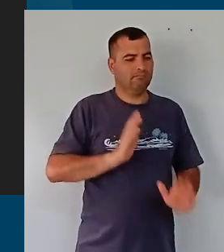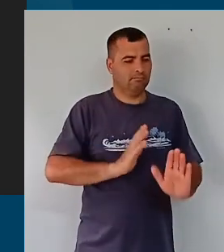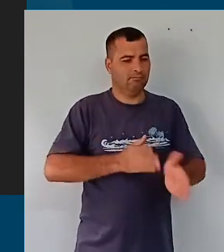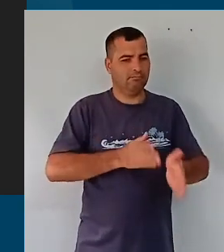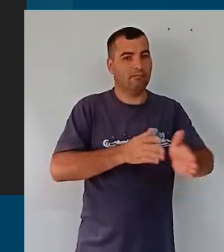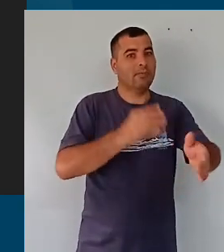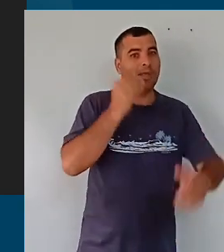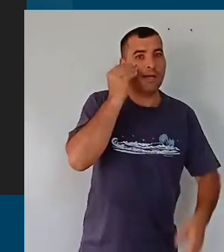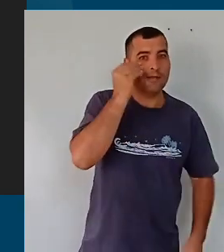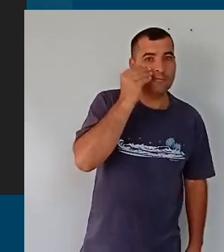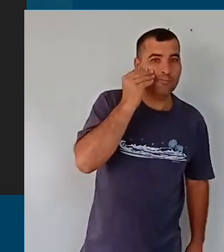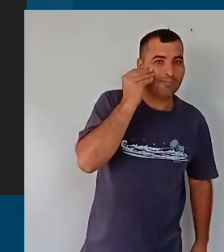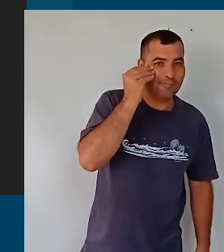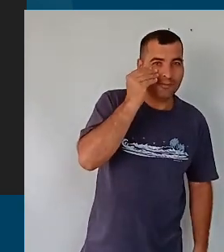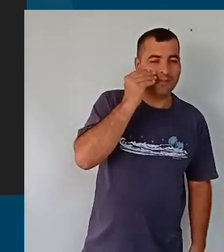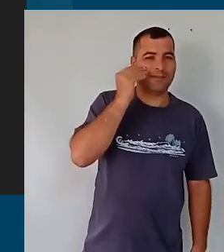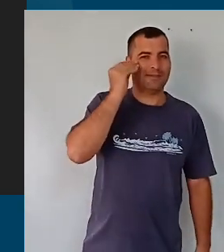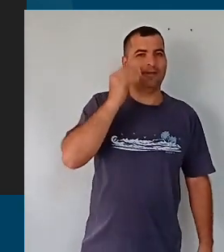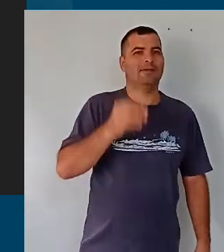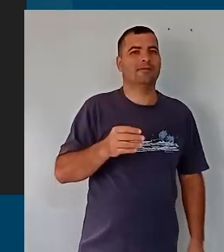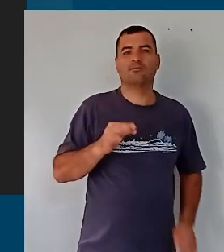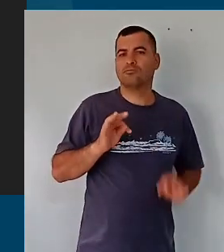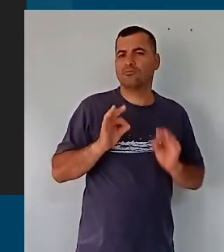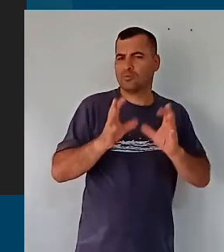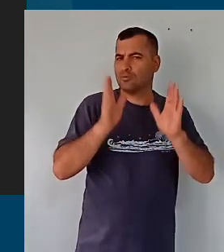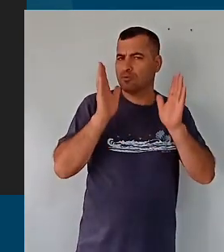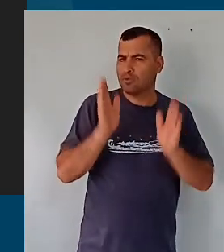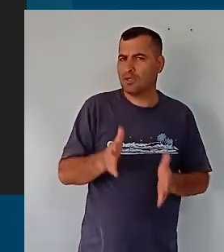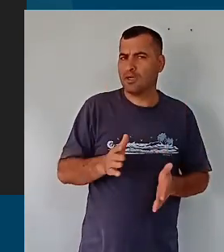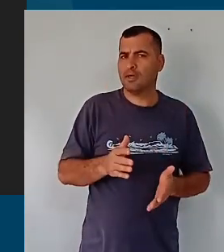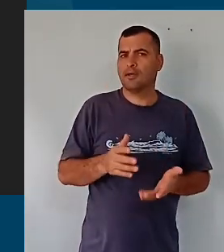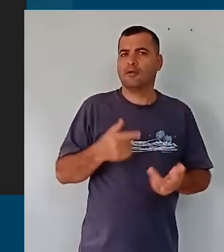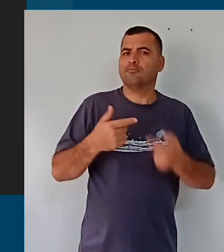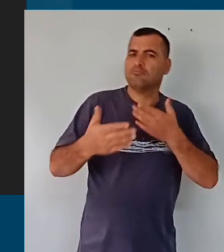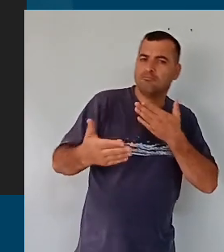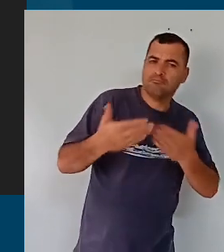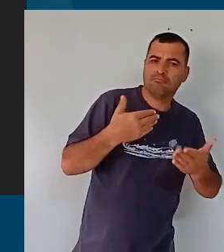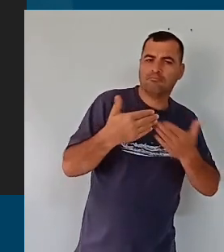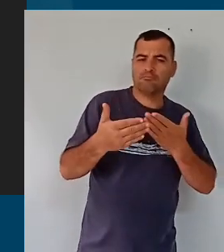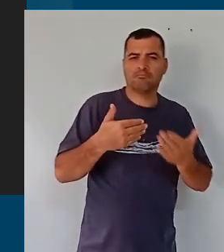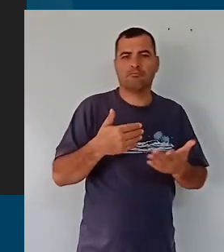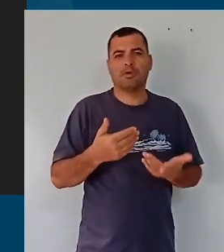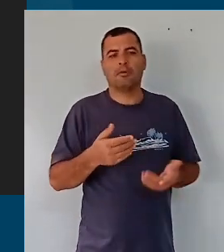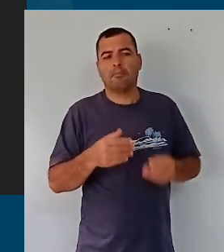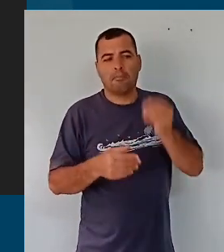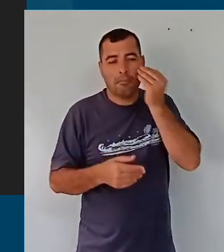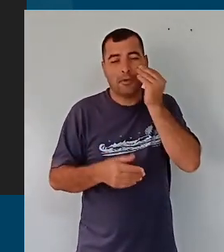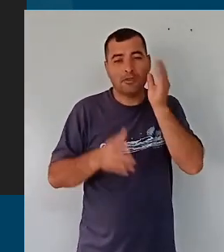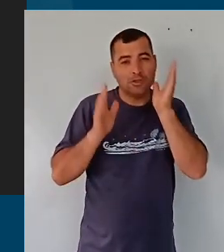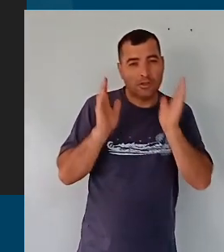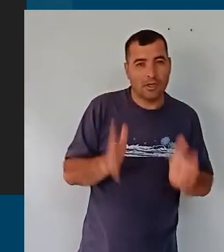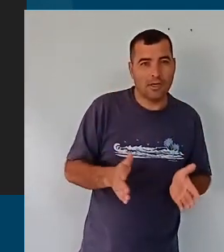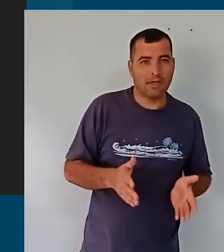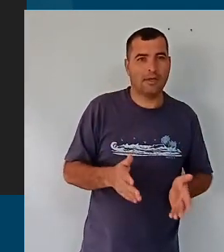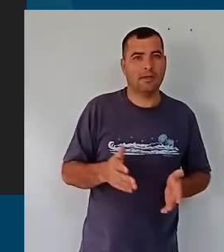experienciar tudo o que foi refletido, experienciado,